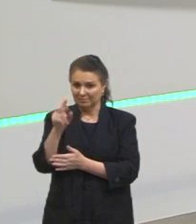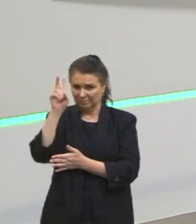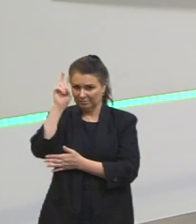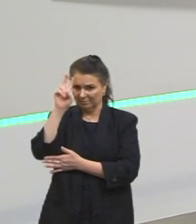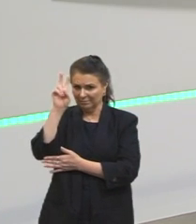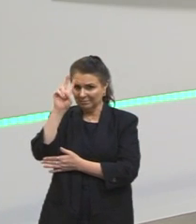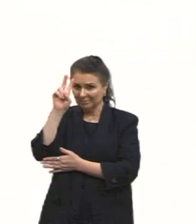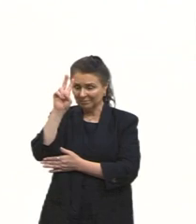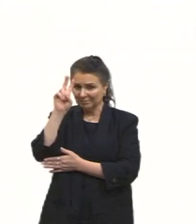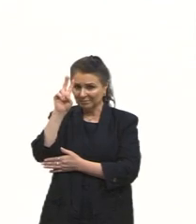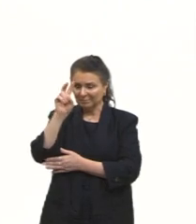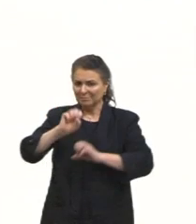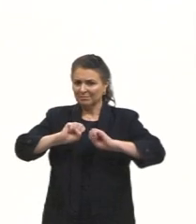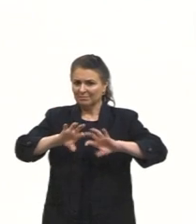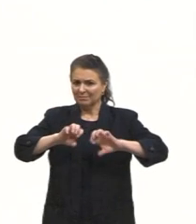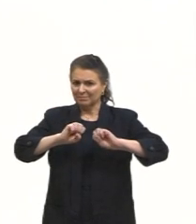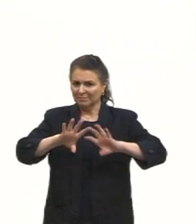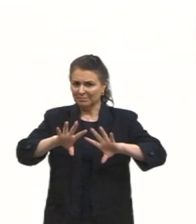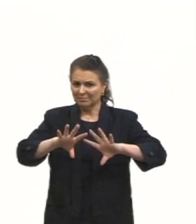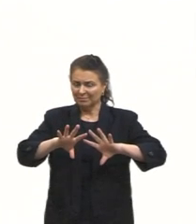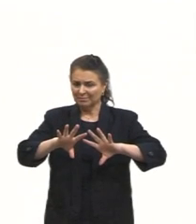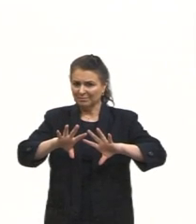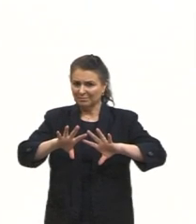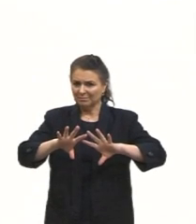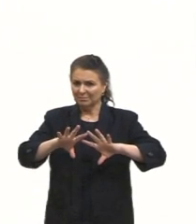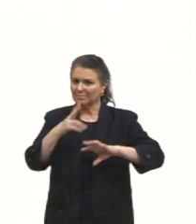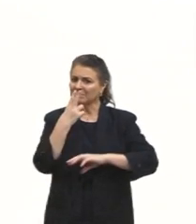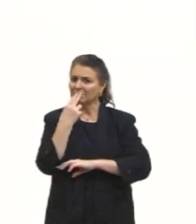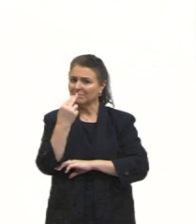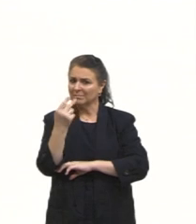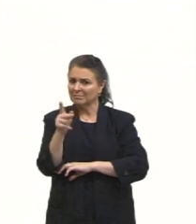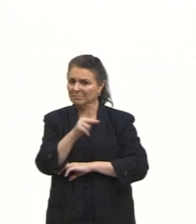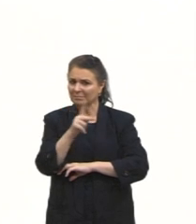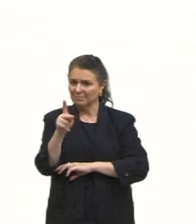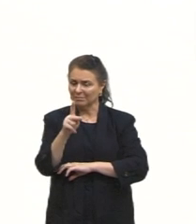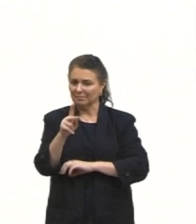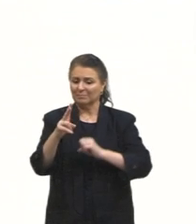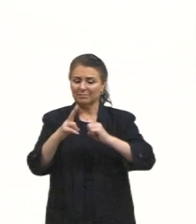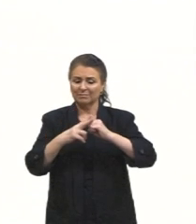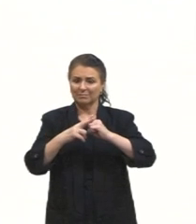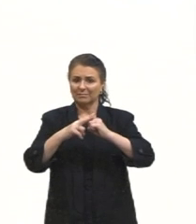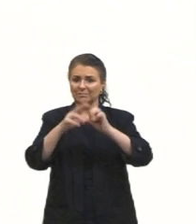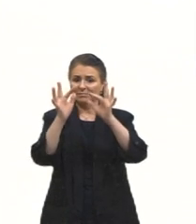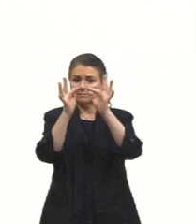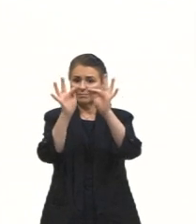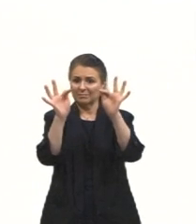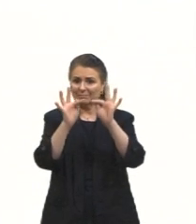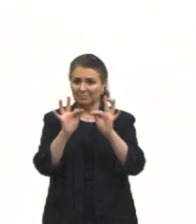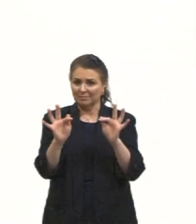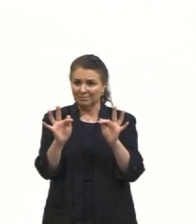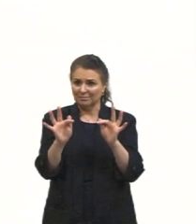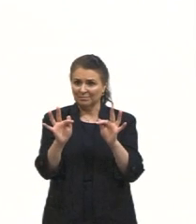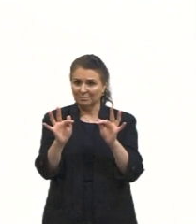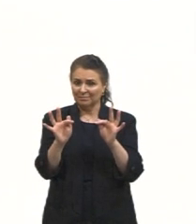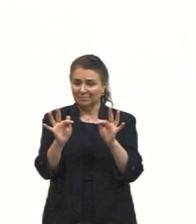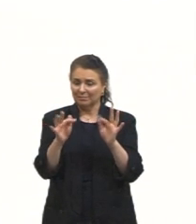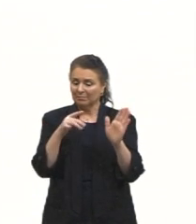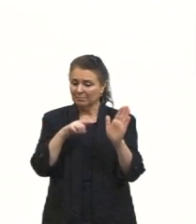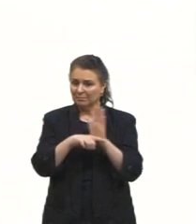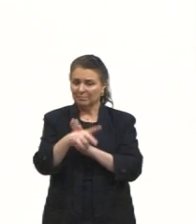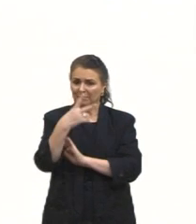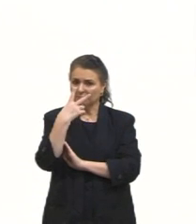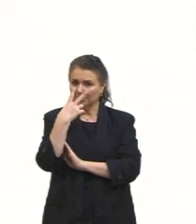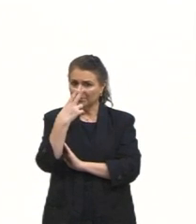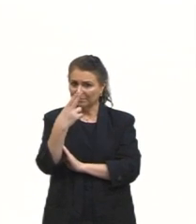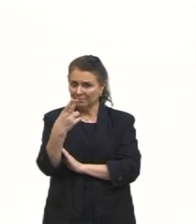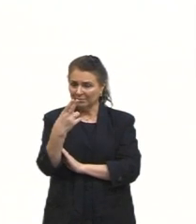Quando nós trabalhamos com os phrasal verbs? Os verbos frasais, né? Lembram que exatamente a mesma questão. At